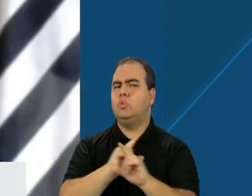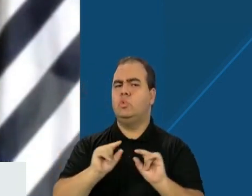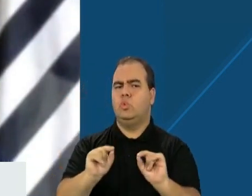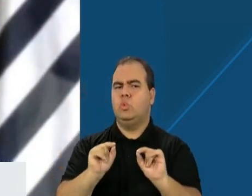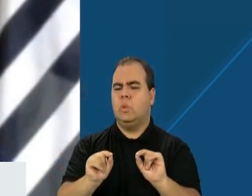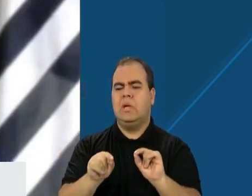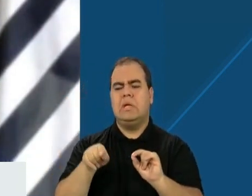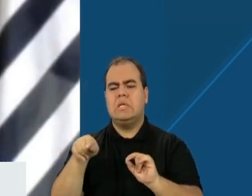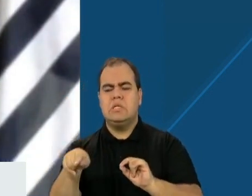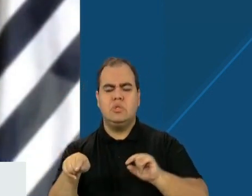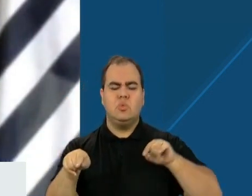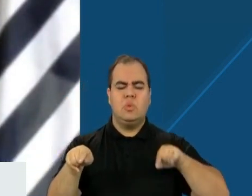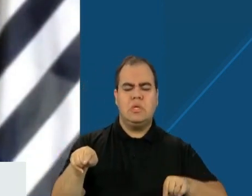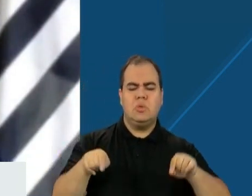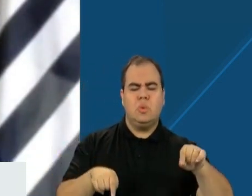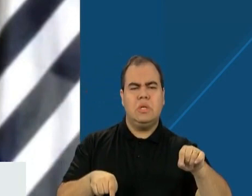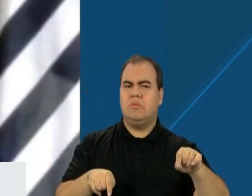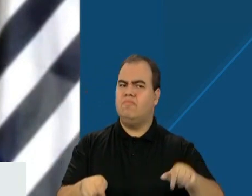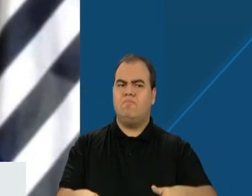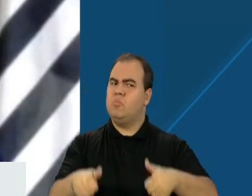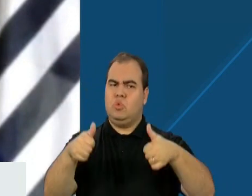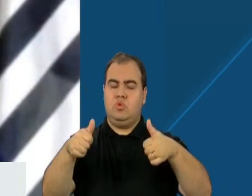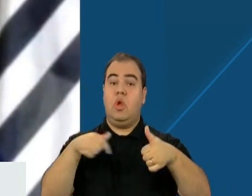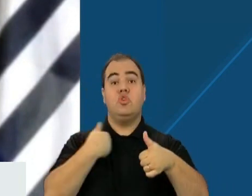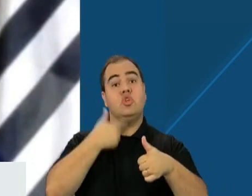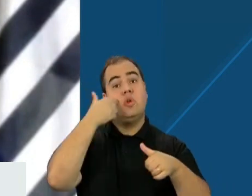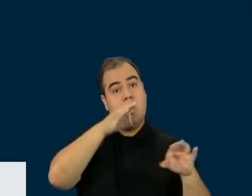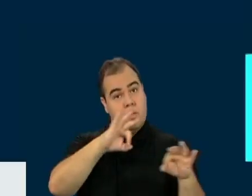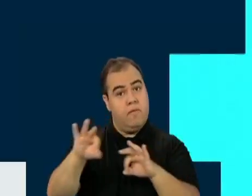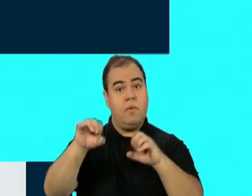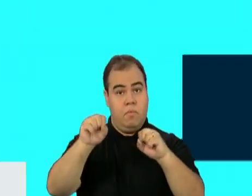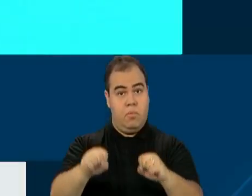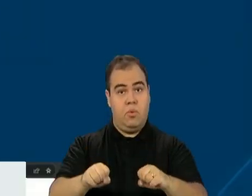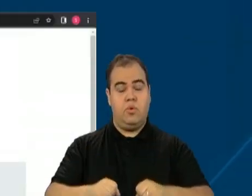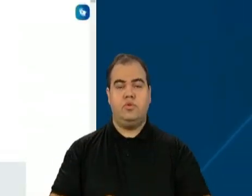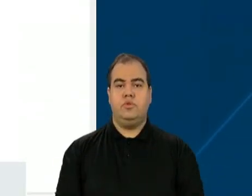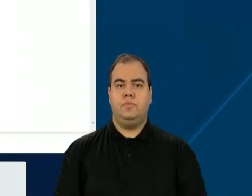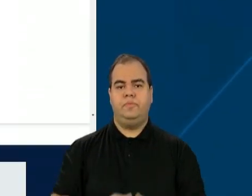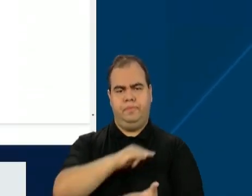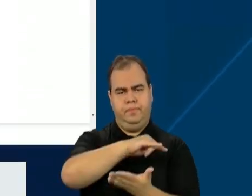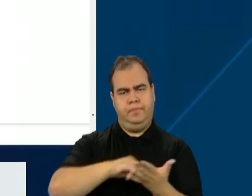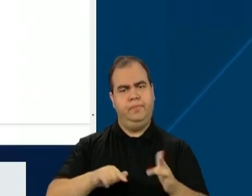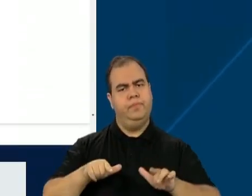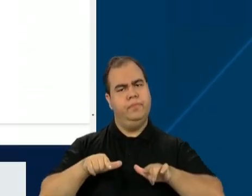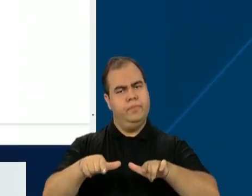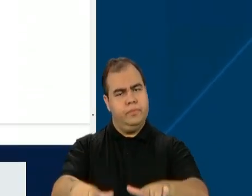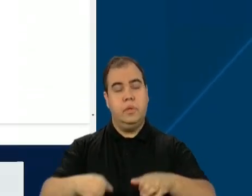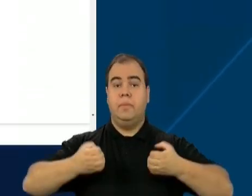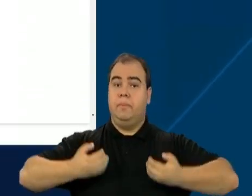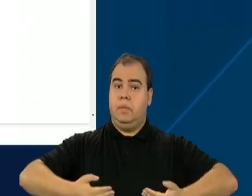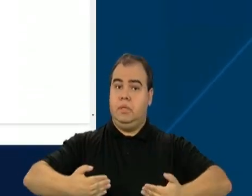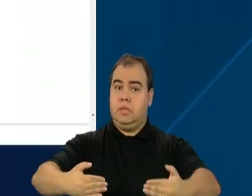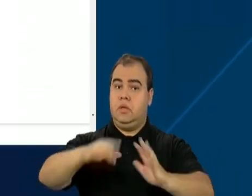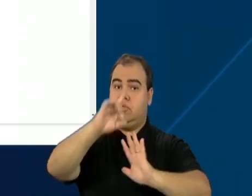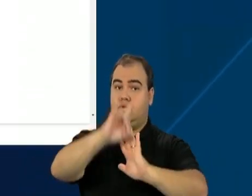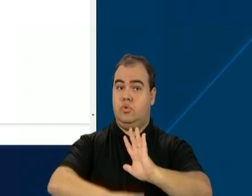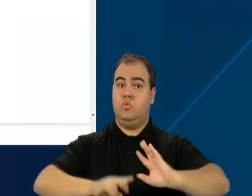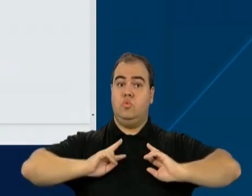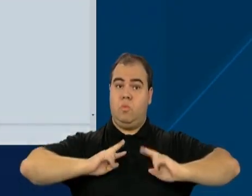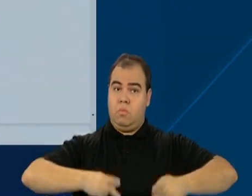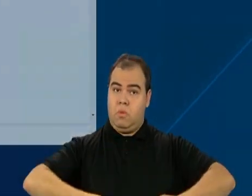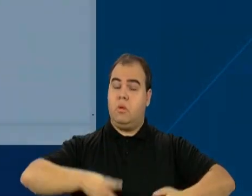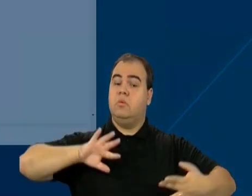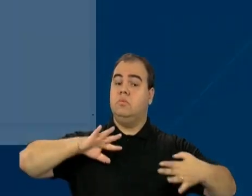está atrapalhando e não está sendo positivo A gente pode rever o programa sim Em nota o Ministério dos Direitos Humanos e da Cidadania